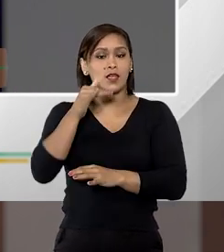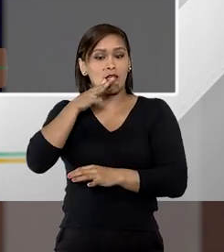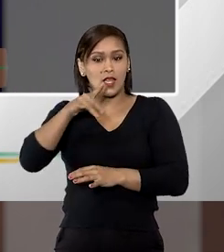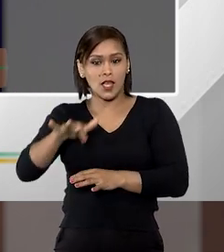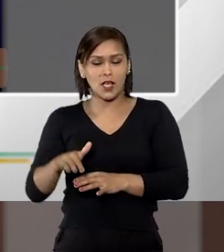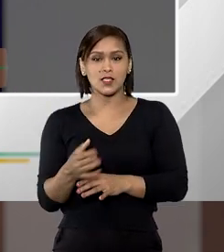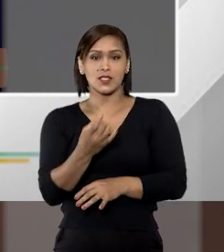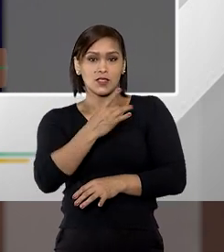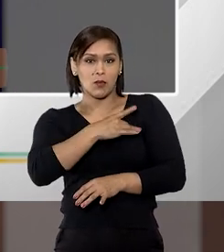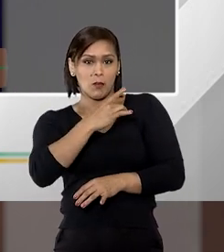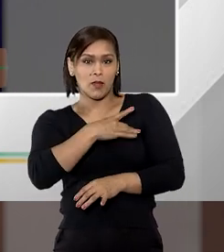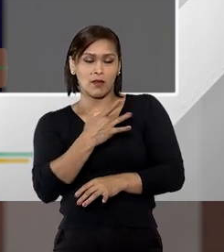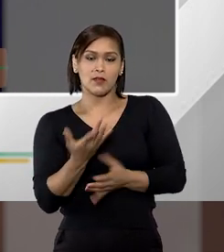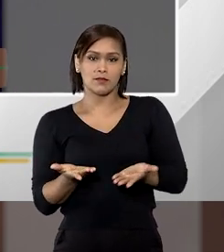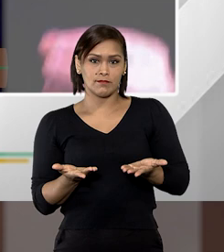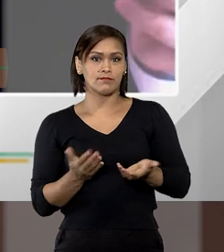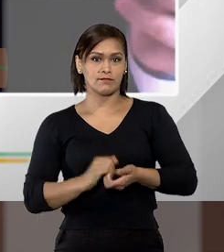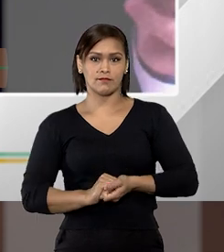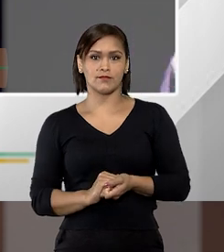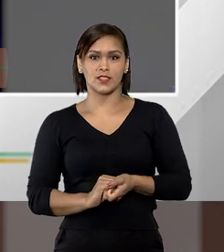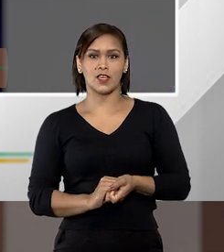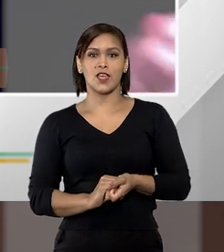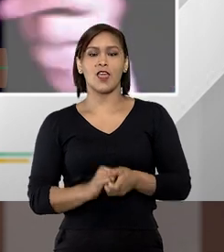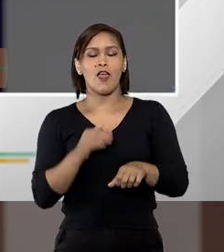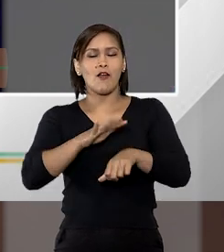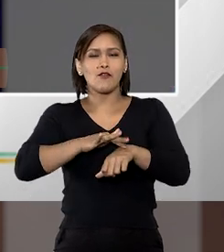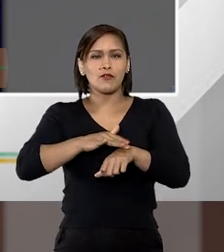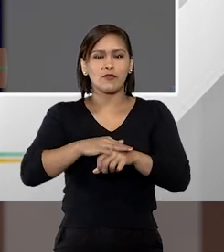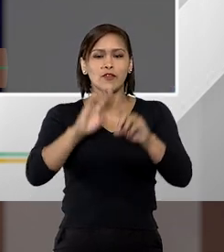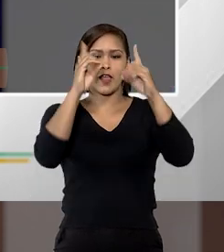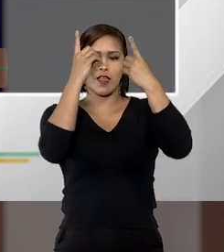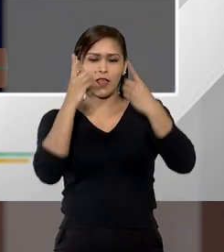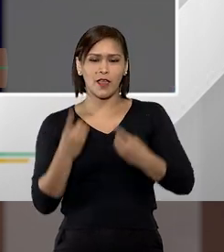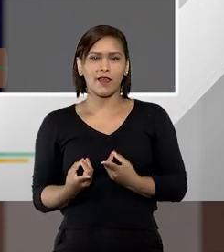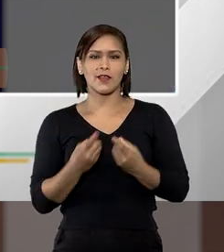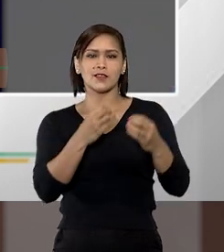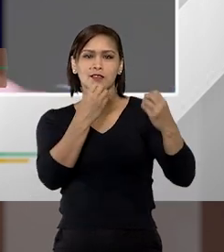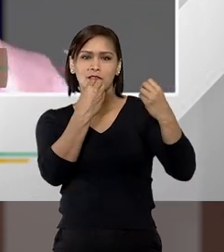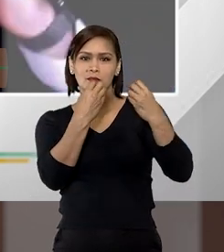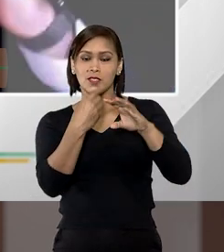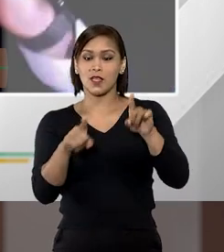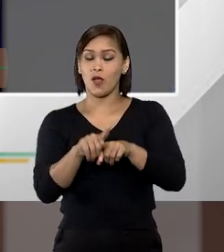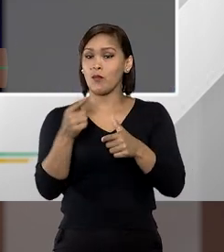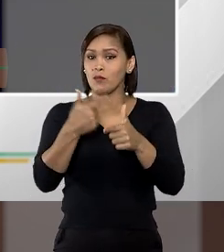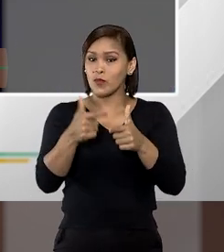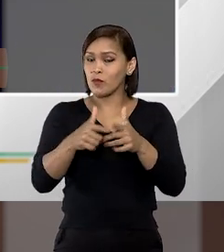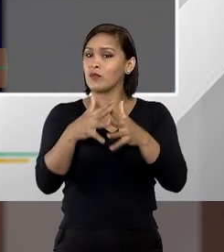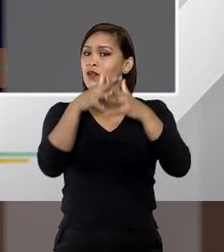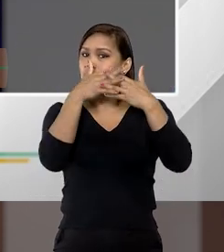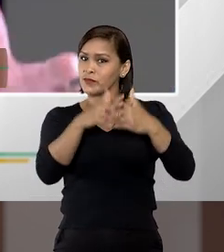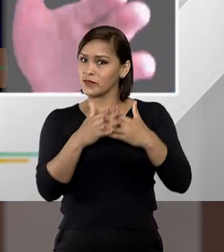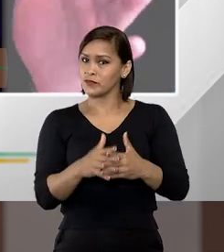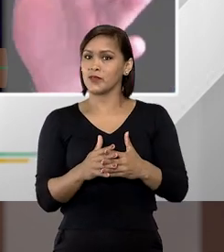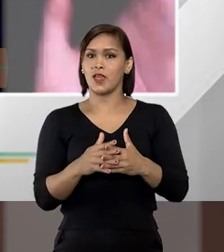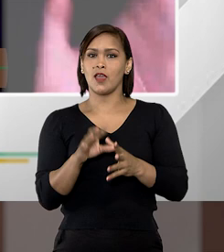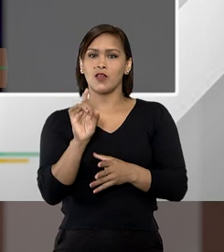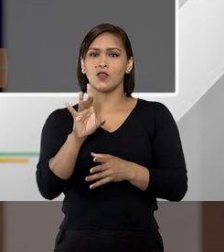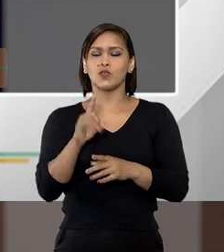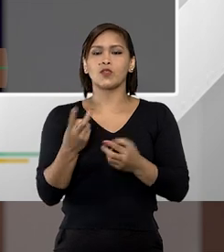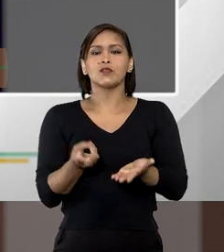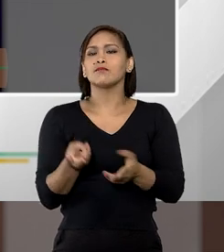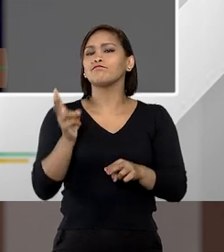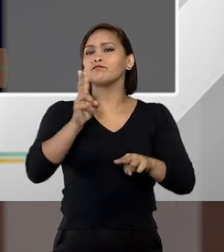traumatizadas que vão ter deficiência de aprendizado o problema é muito complexo como eu disse não é só